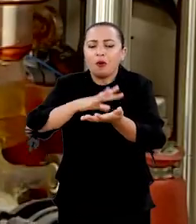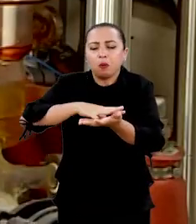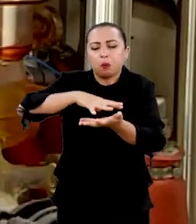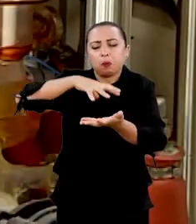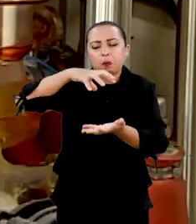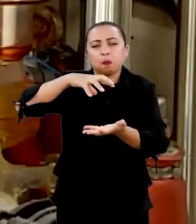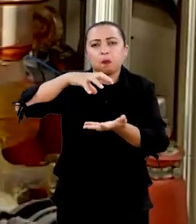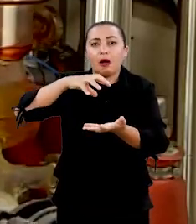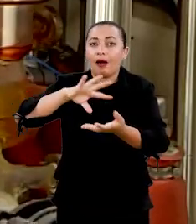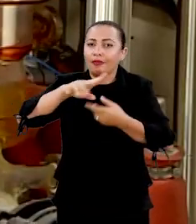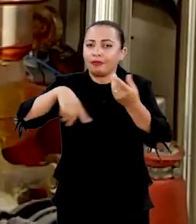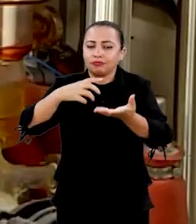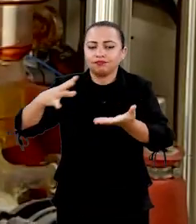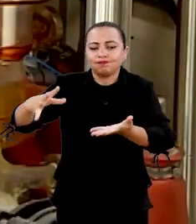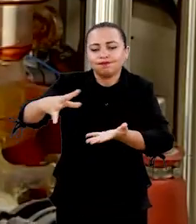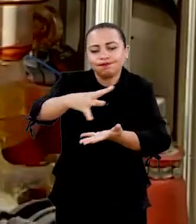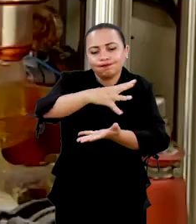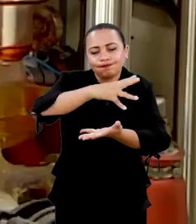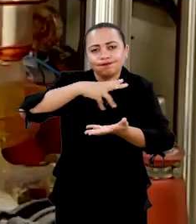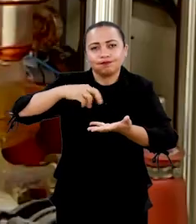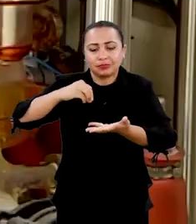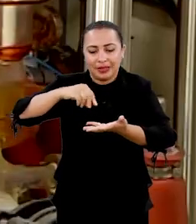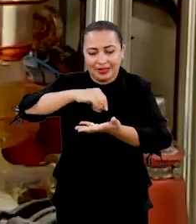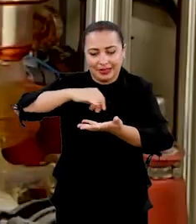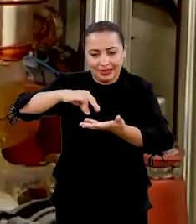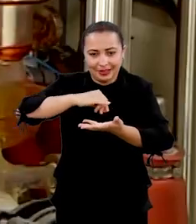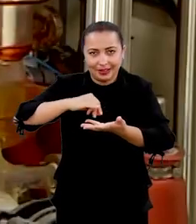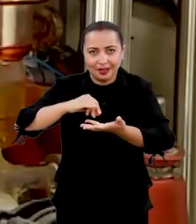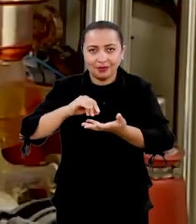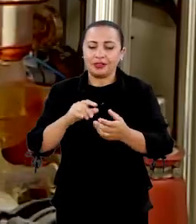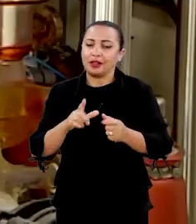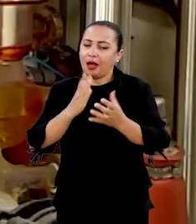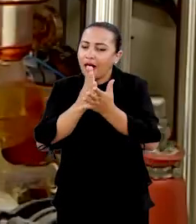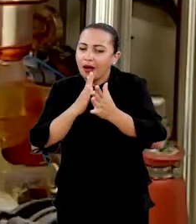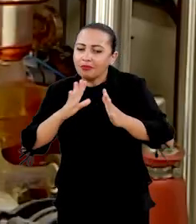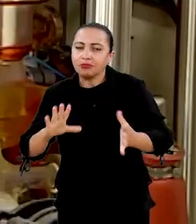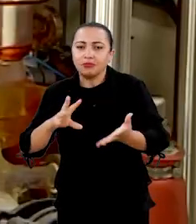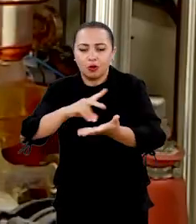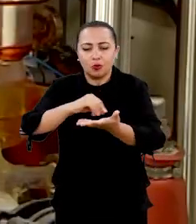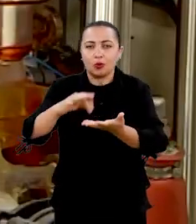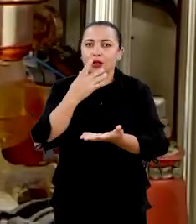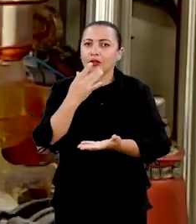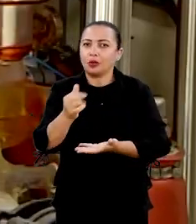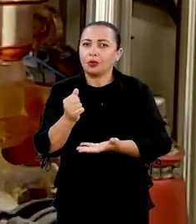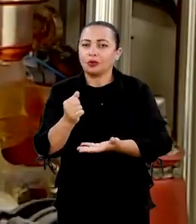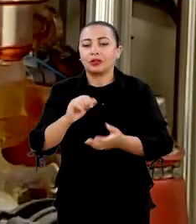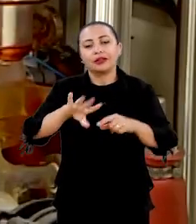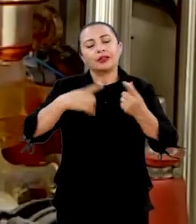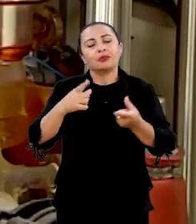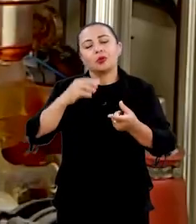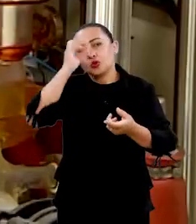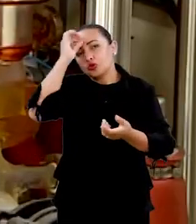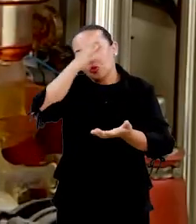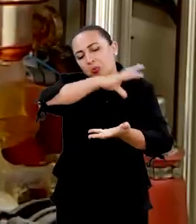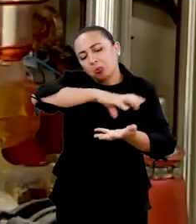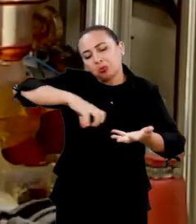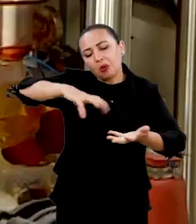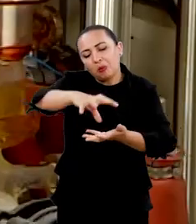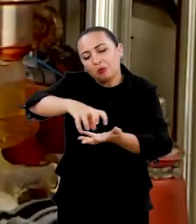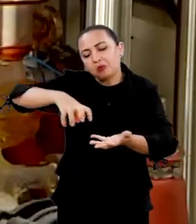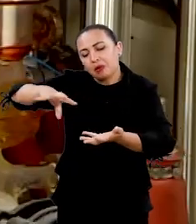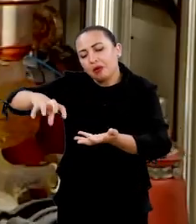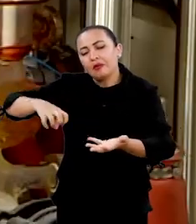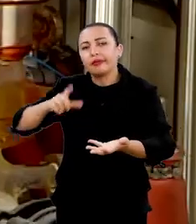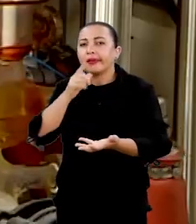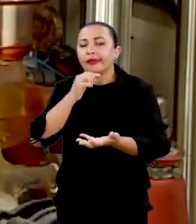esses flocos, eles carreavam o corante. Então eles eliminavam o corante e depois você só tirava os